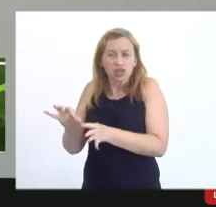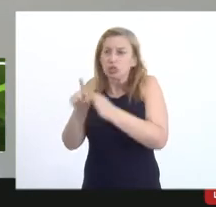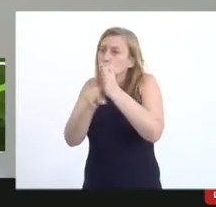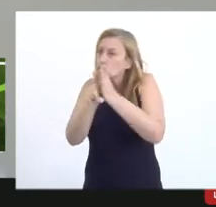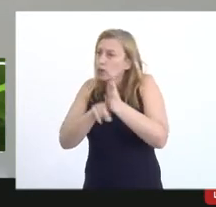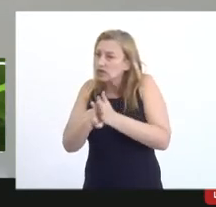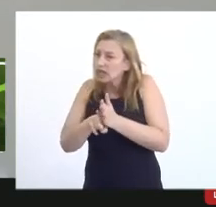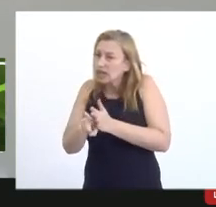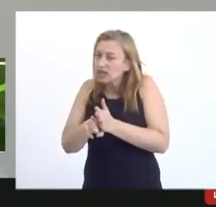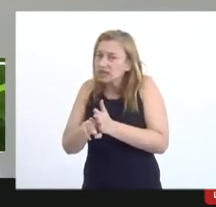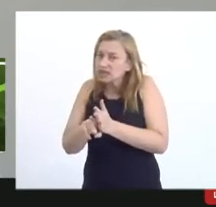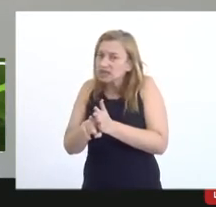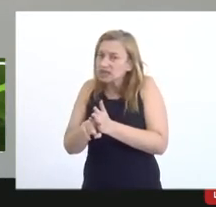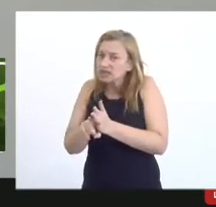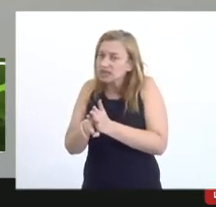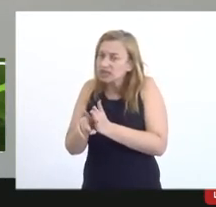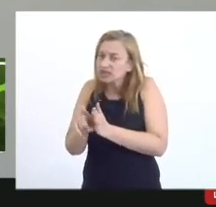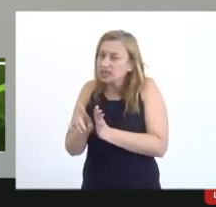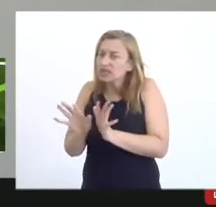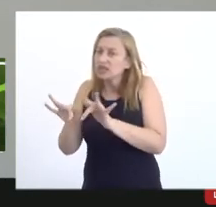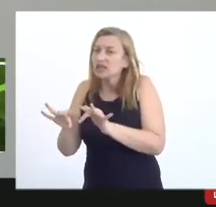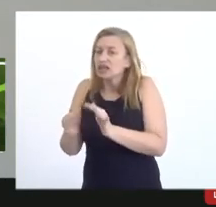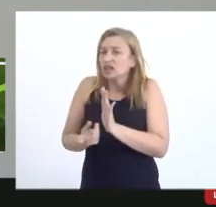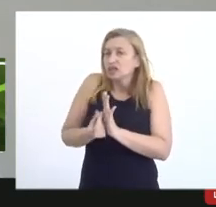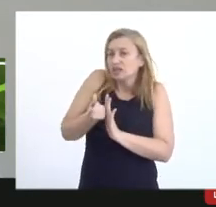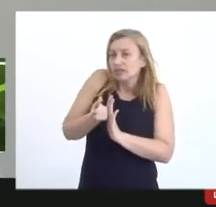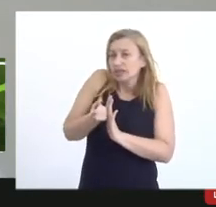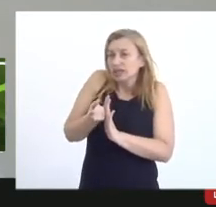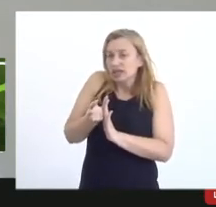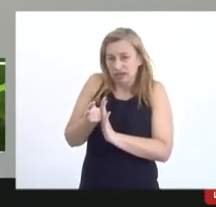análise complementar que seria análise orçamentária financeira